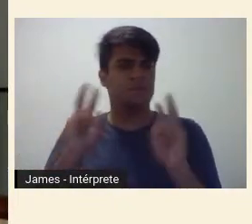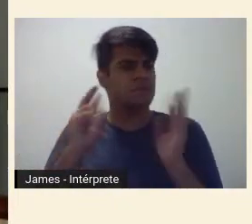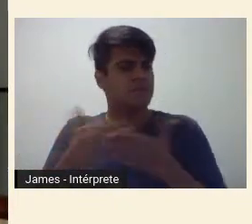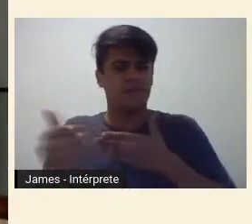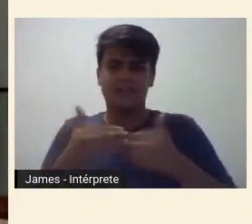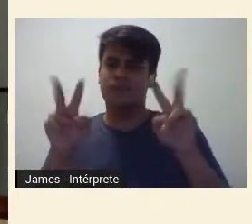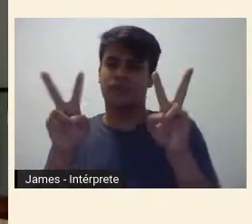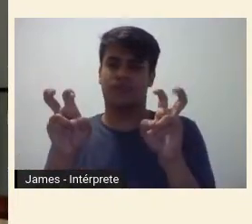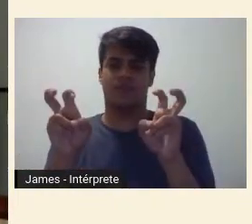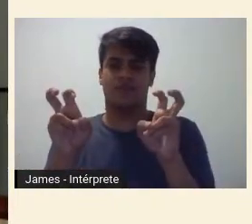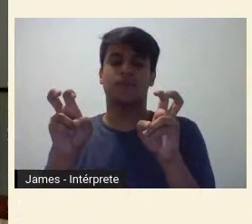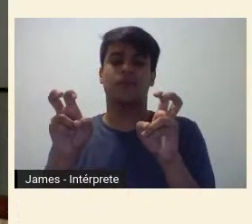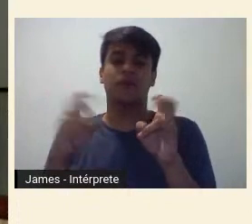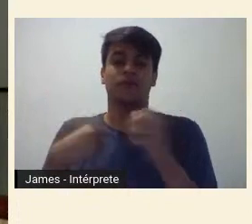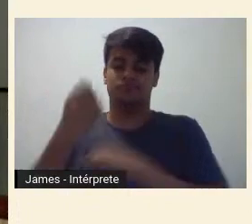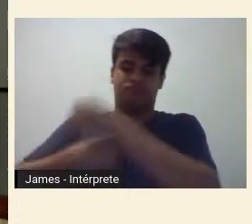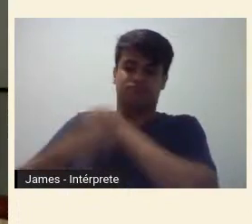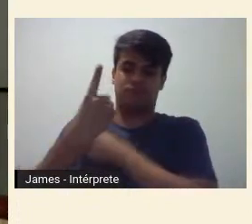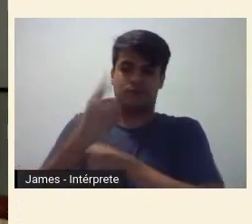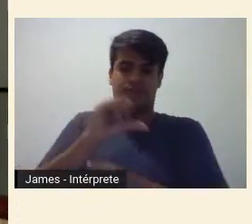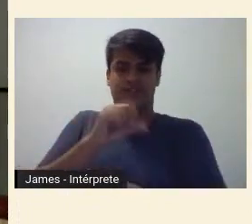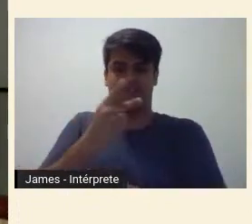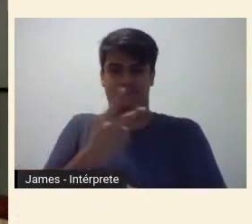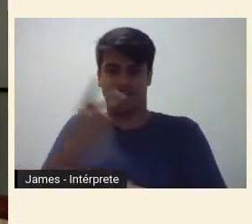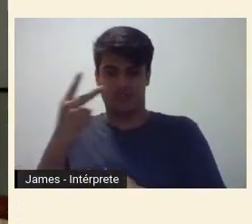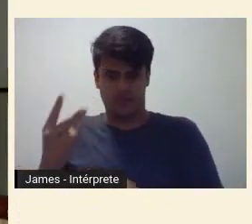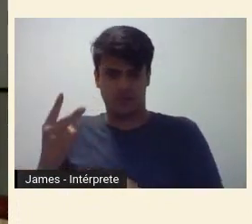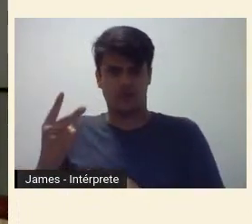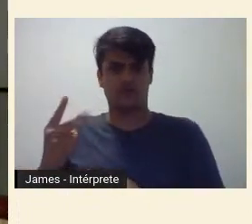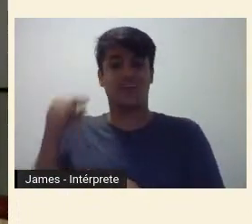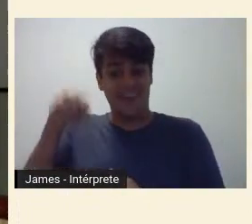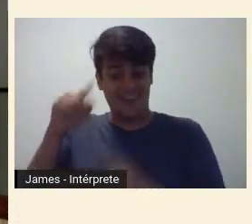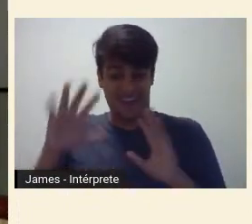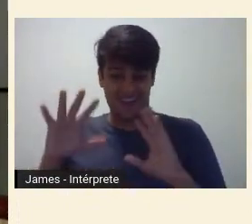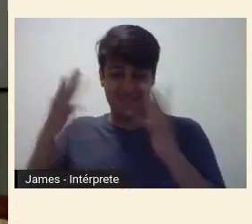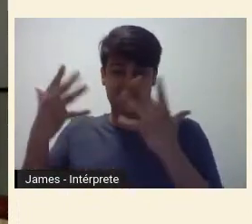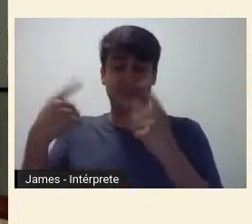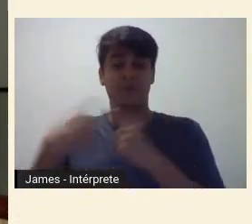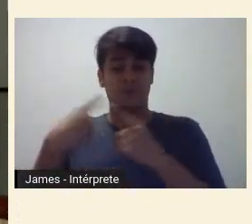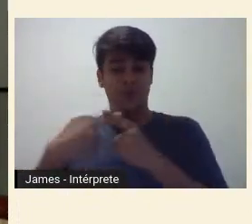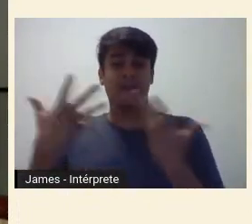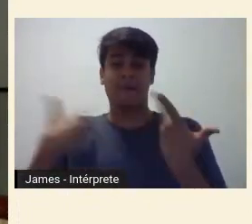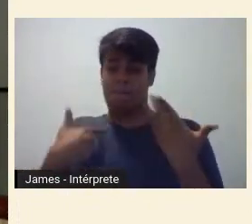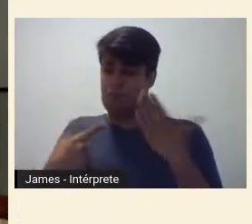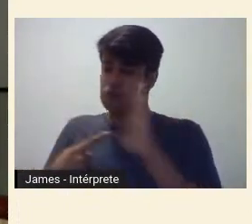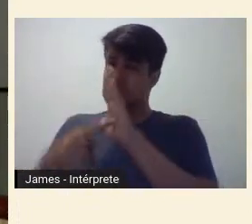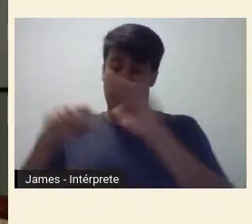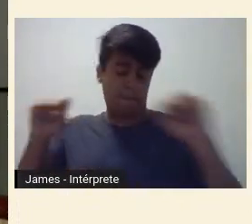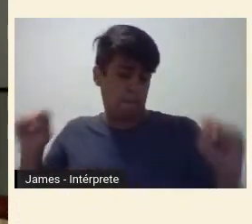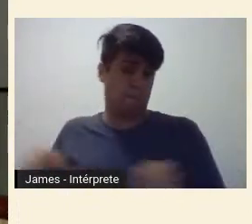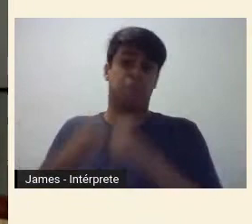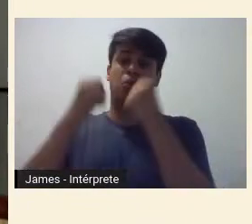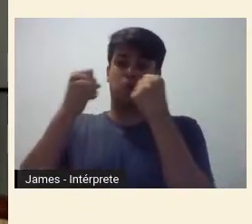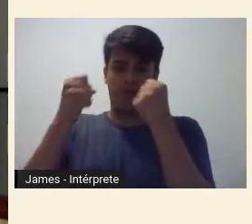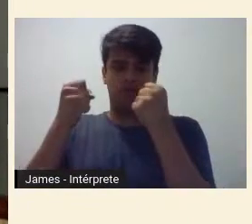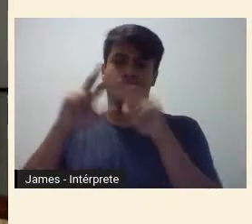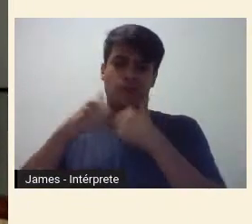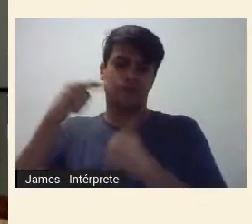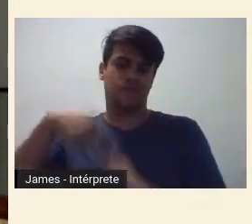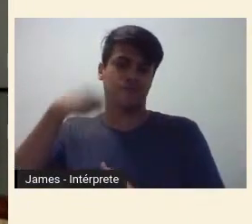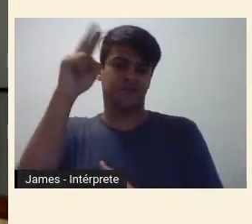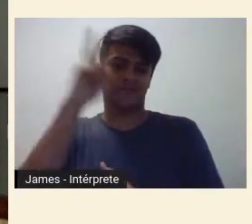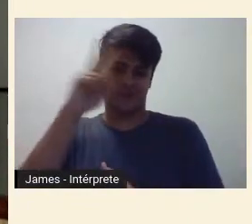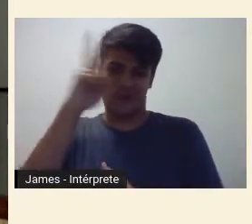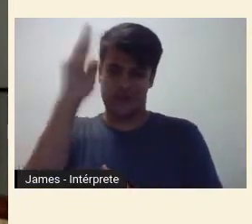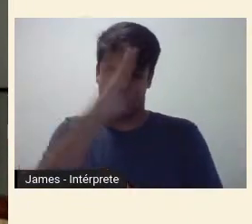1922 esse evento reivindicasse sua atualidade radical frente a um passado brasileiro. Sem dúvida